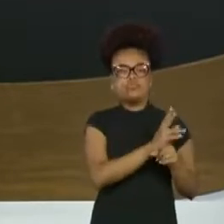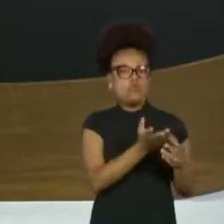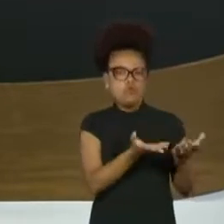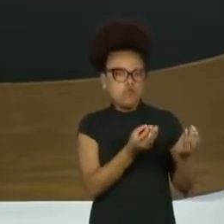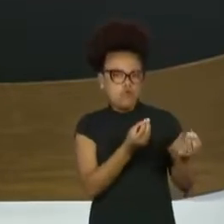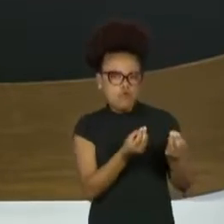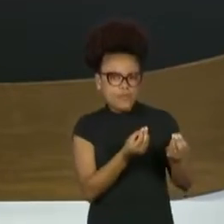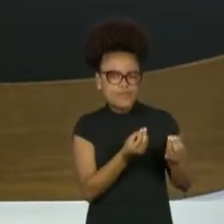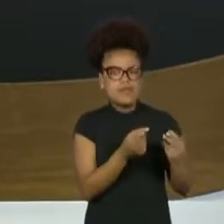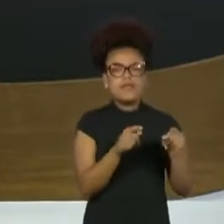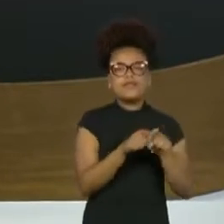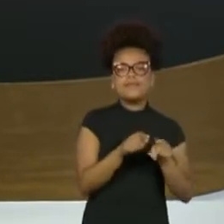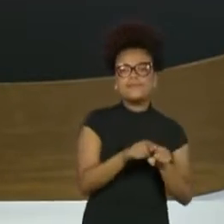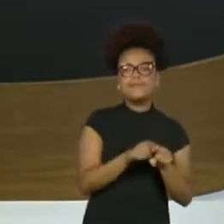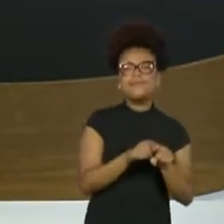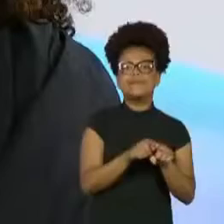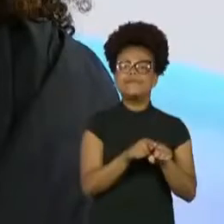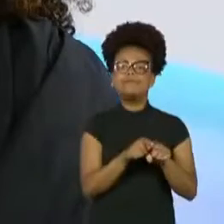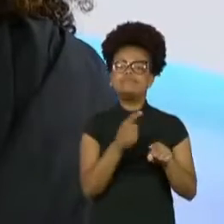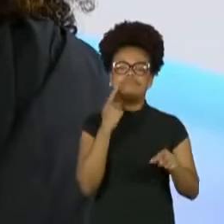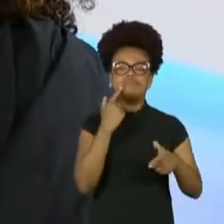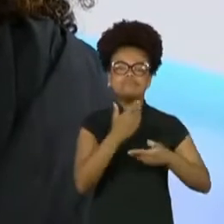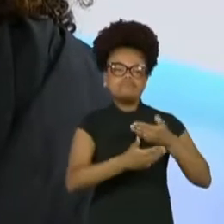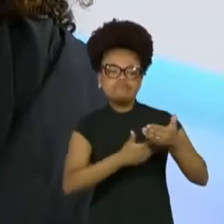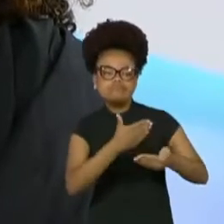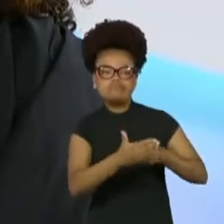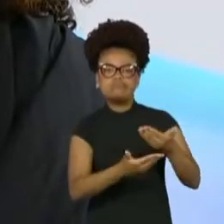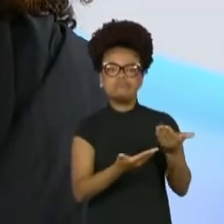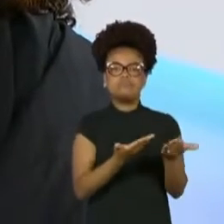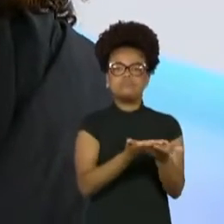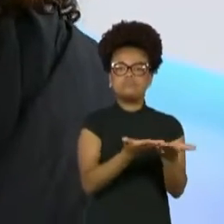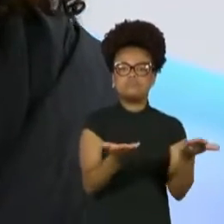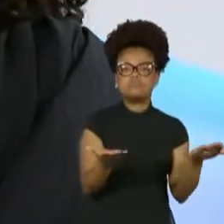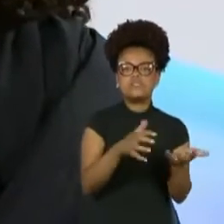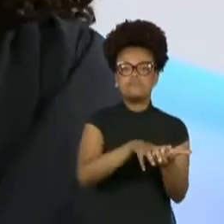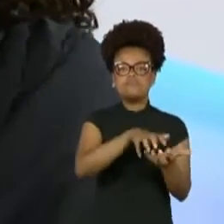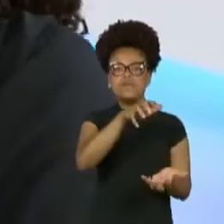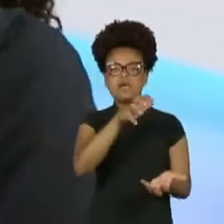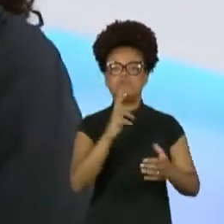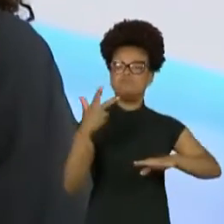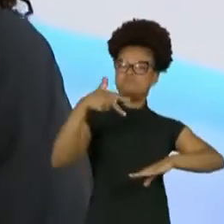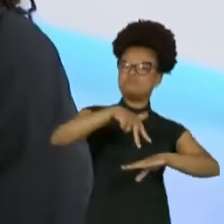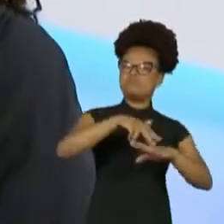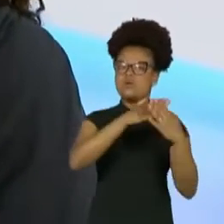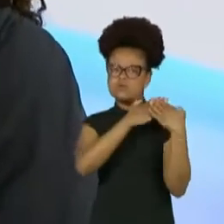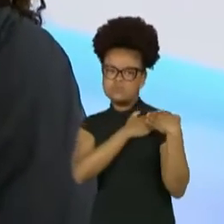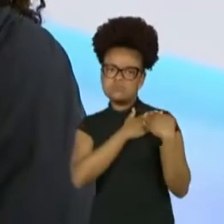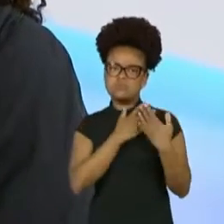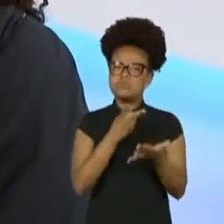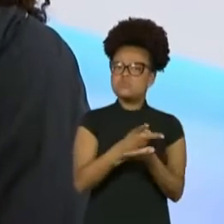a dar papel, a dar espaço para os nossos mais velhos? Pois é.